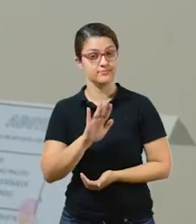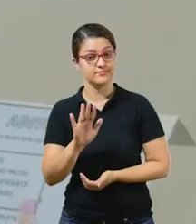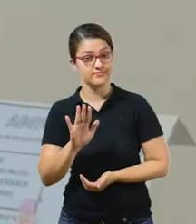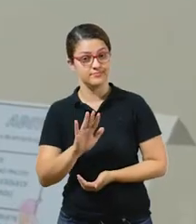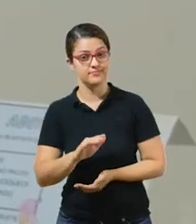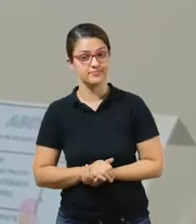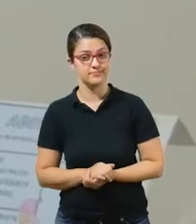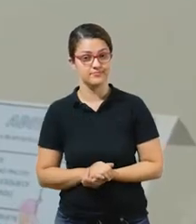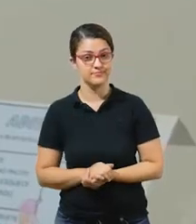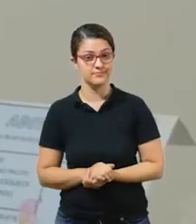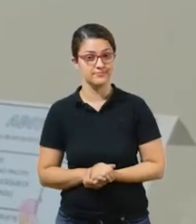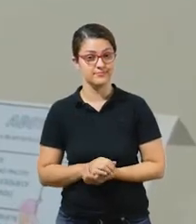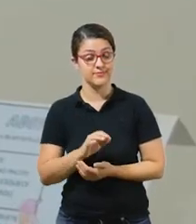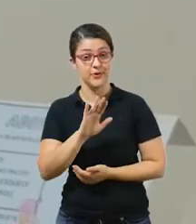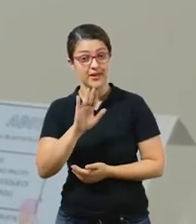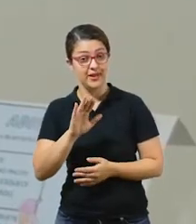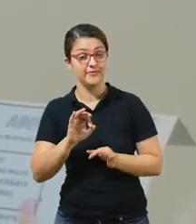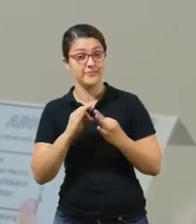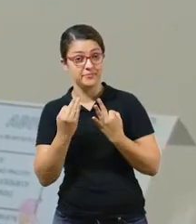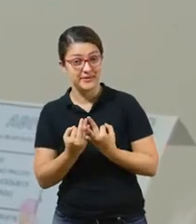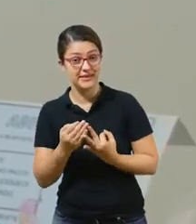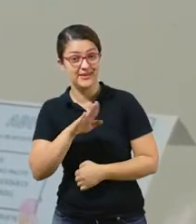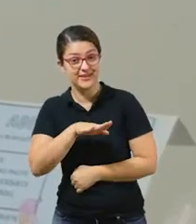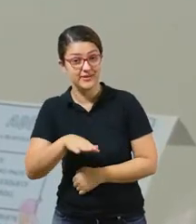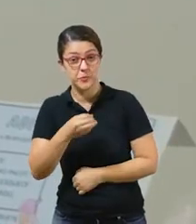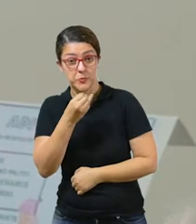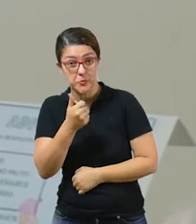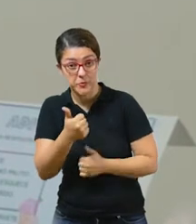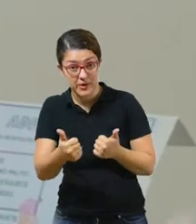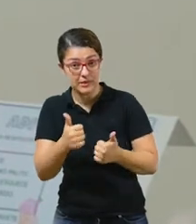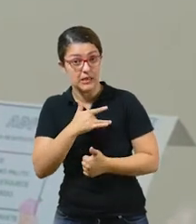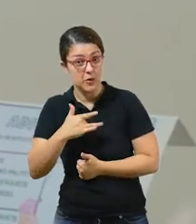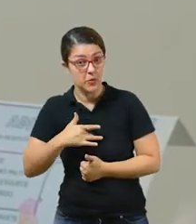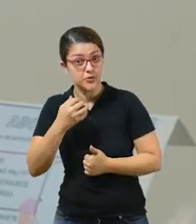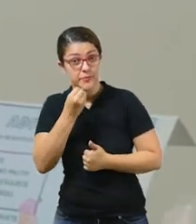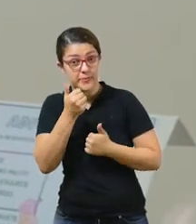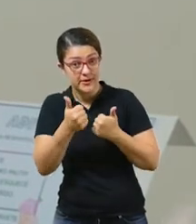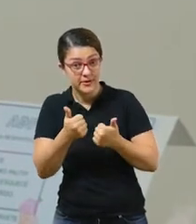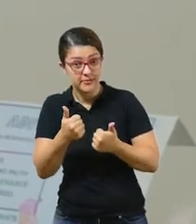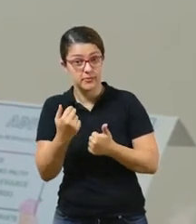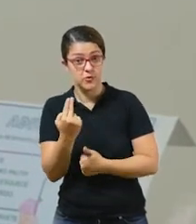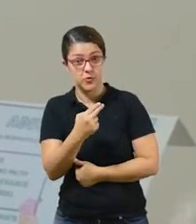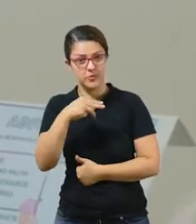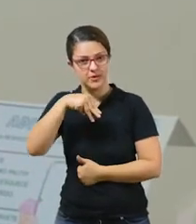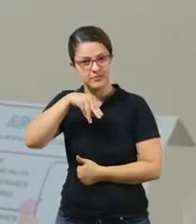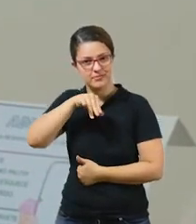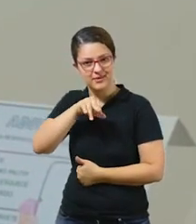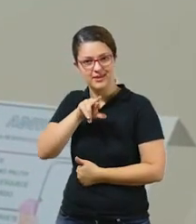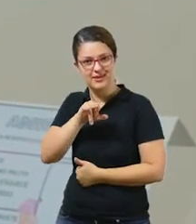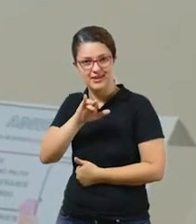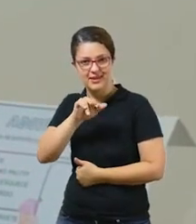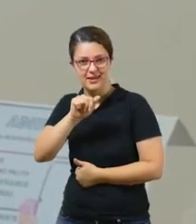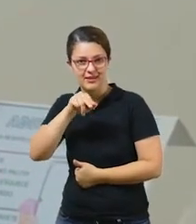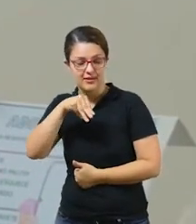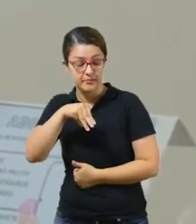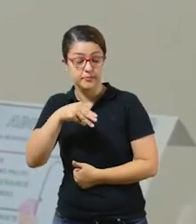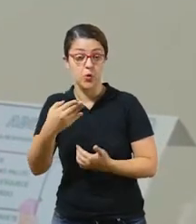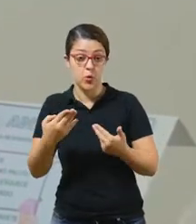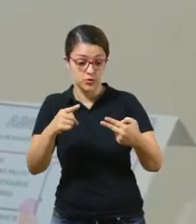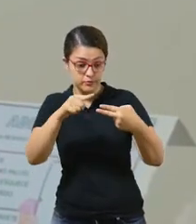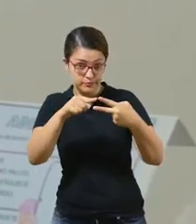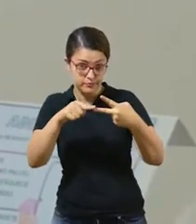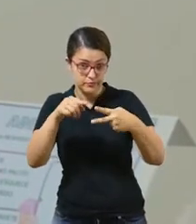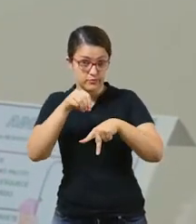Olá pessoal, olá família, crianças, tudo bem com vocês? Eu sou a professora Mirian Telles e hoje eu trouxe duas